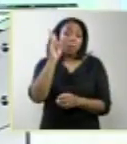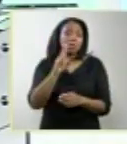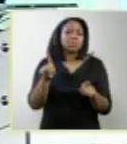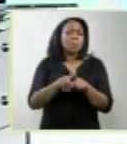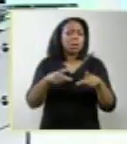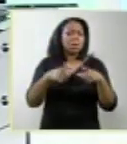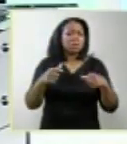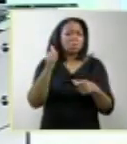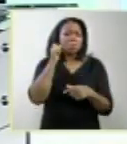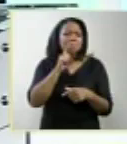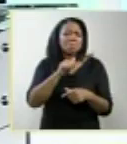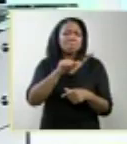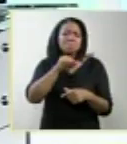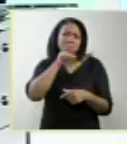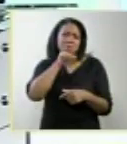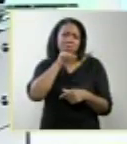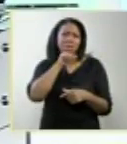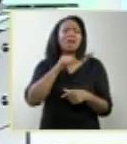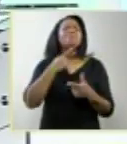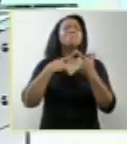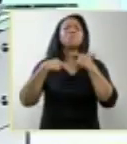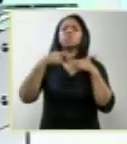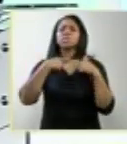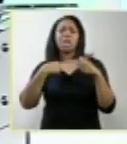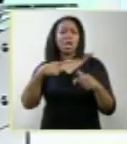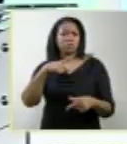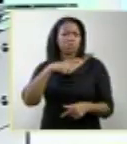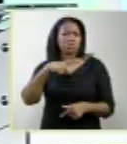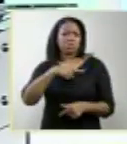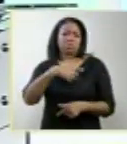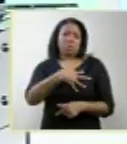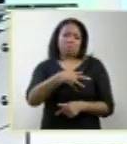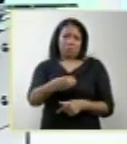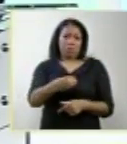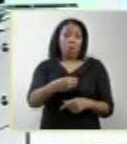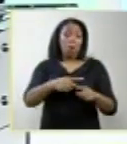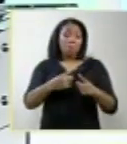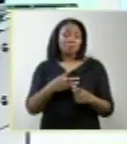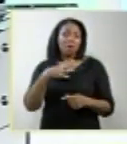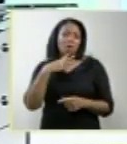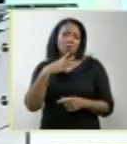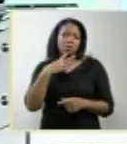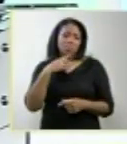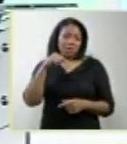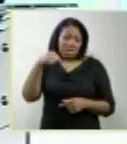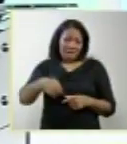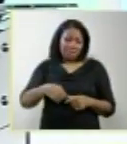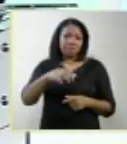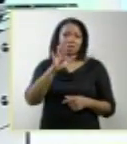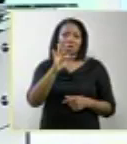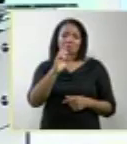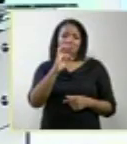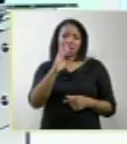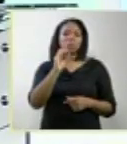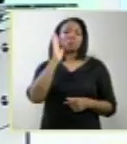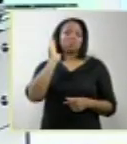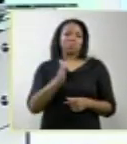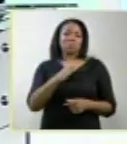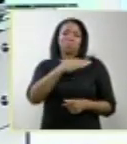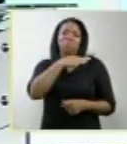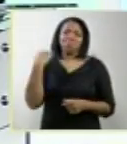maioria das mães que estão ali são desejosas de ter os seus filhos. Mas reconhecemos que o feto está morto. E